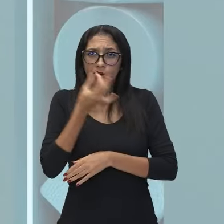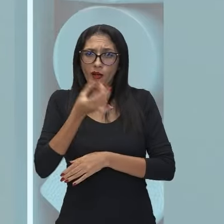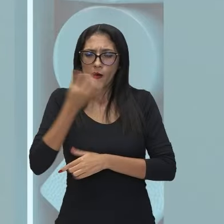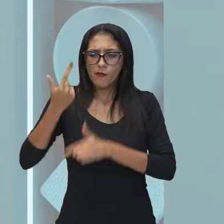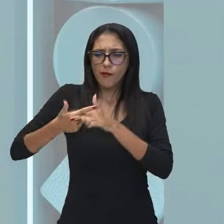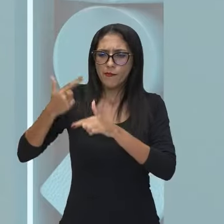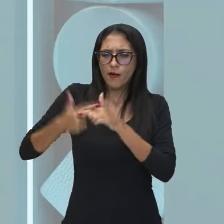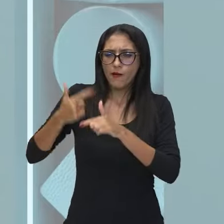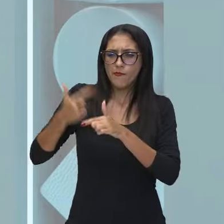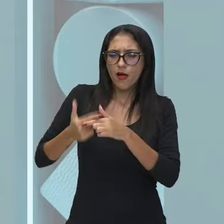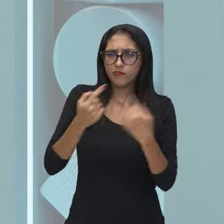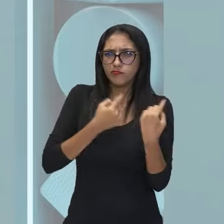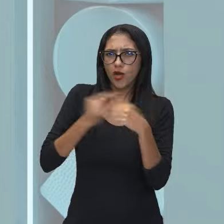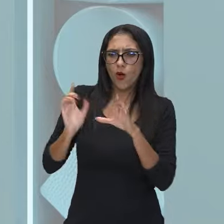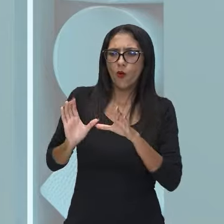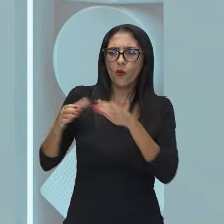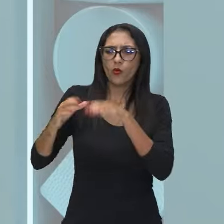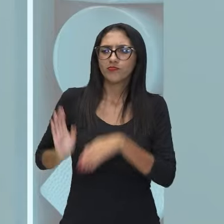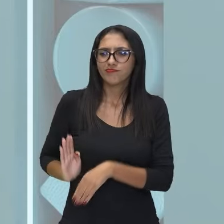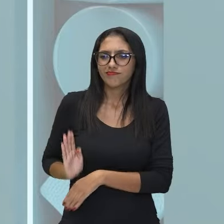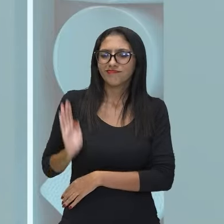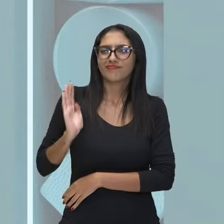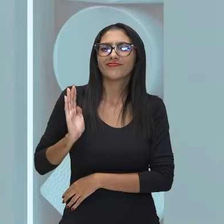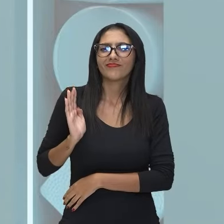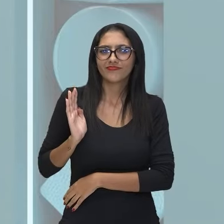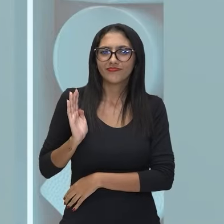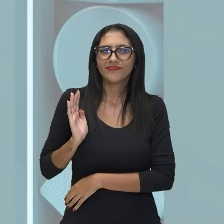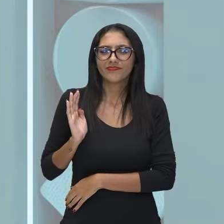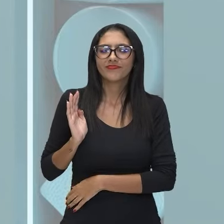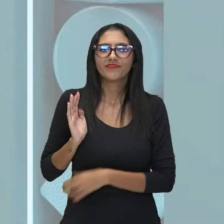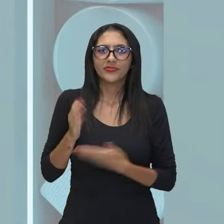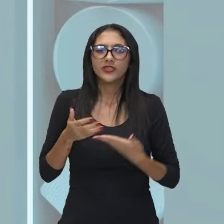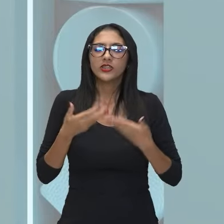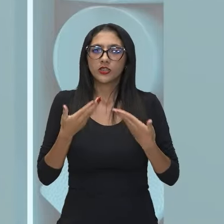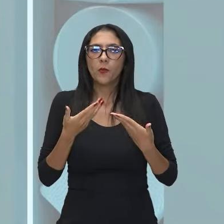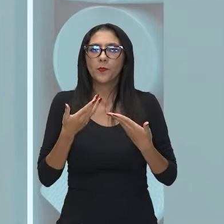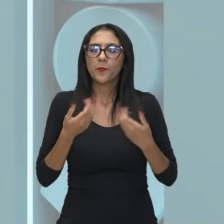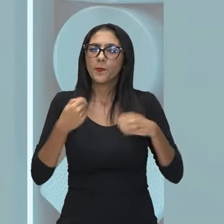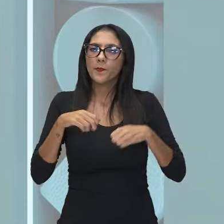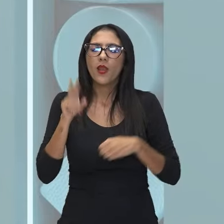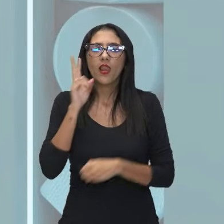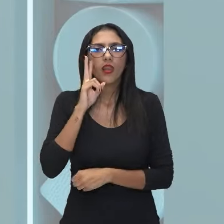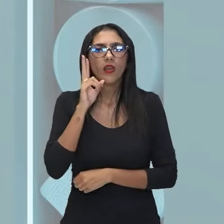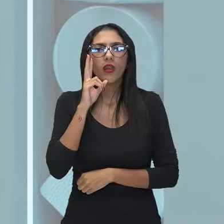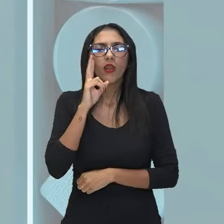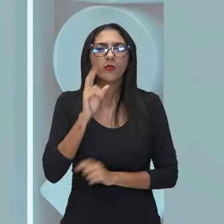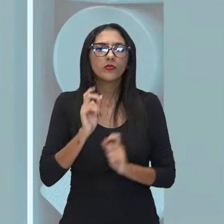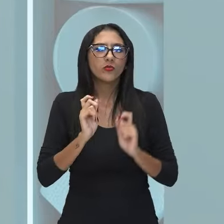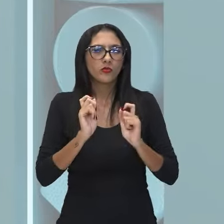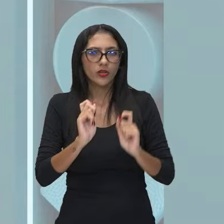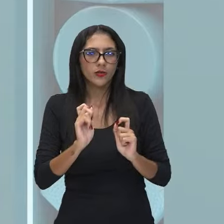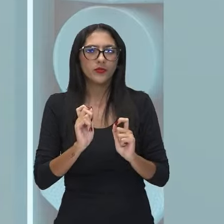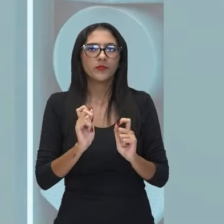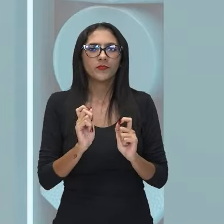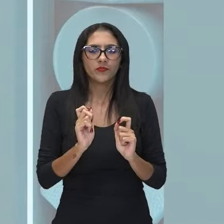sendo apresentado para a própria burguesia. Então, lembram que um dos pontos desse modernismo, dessa